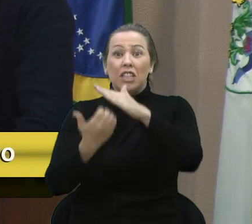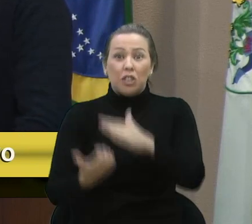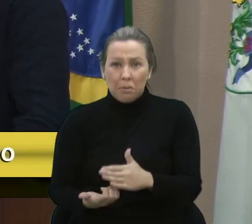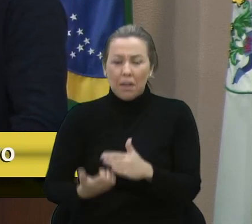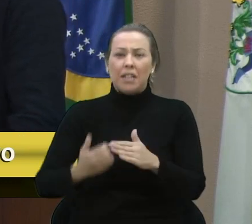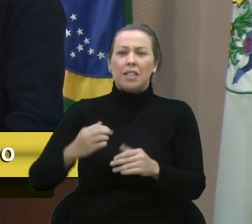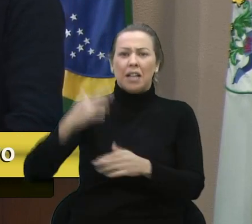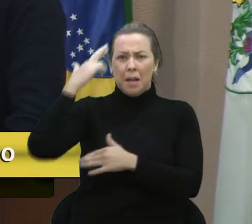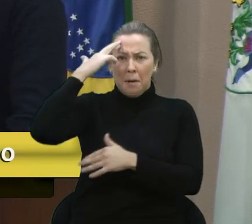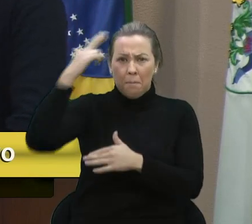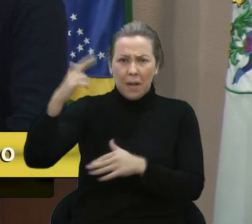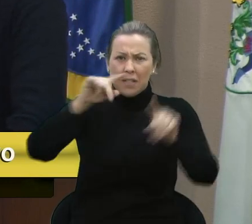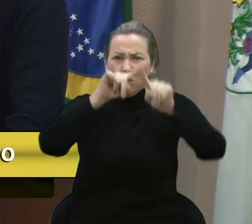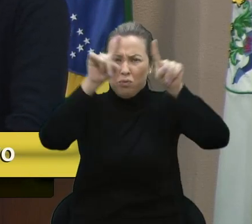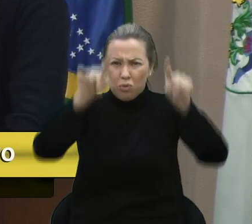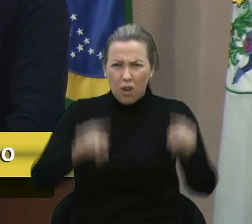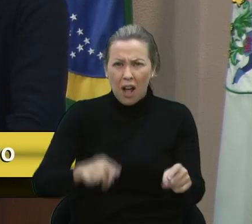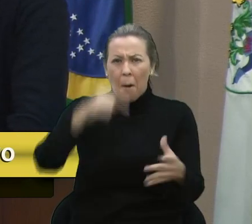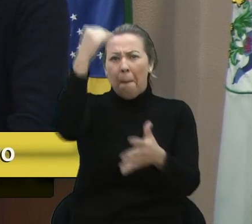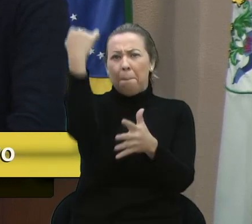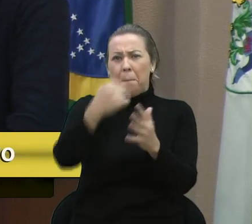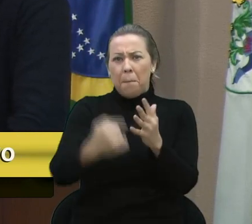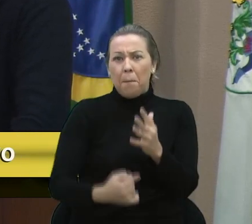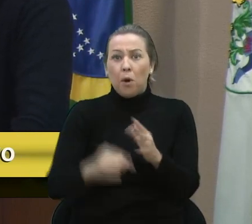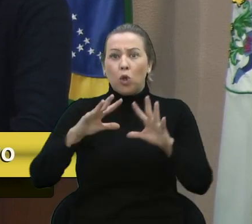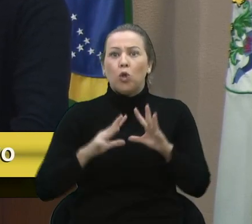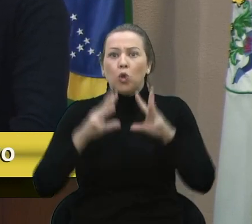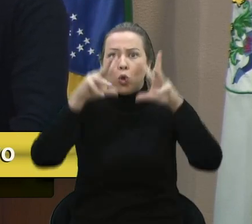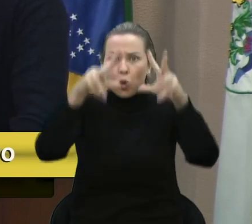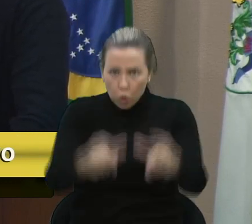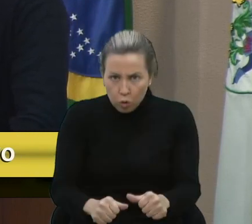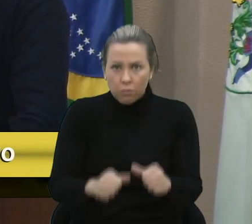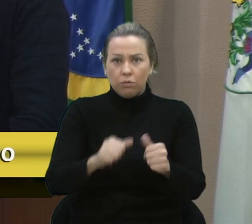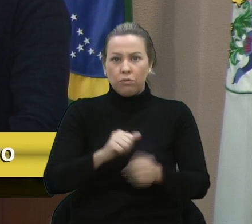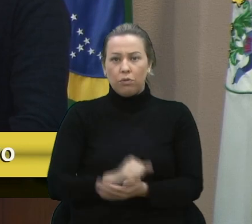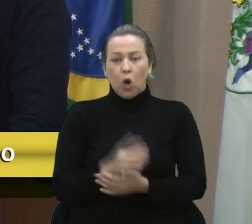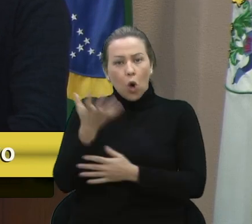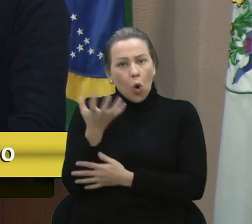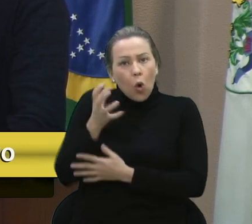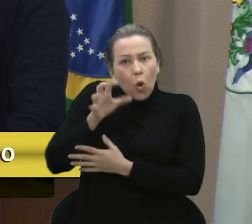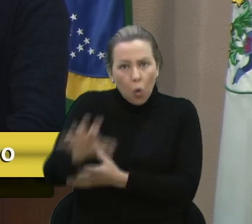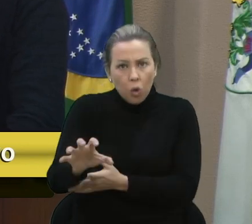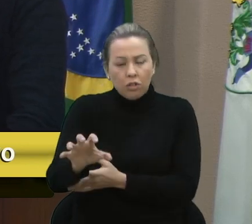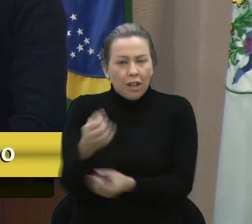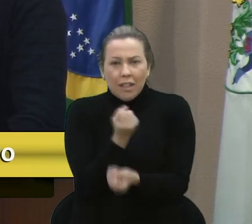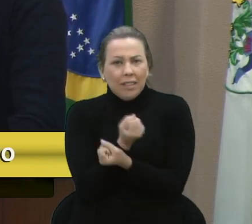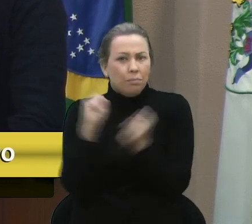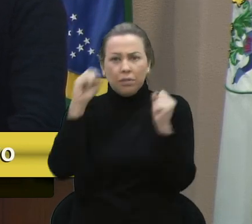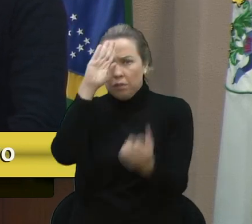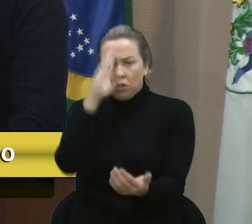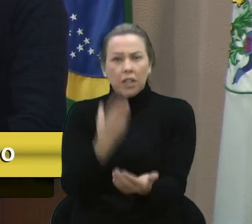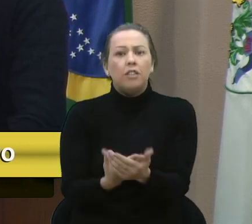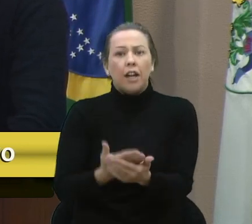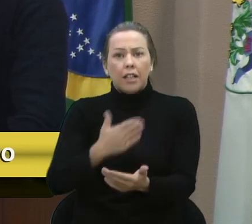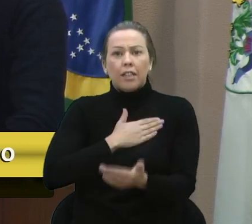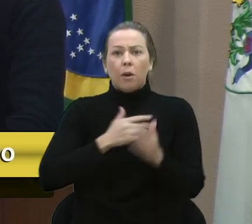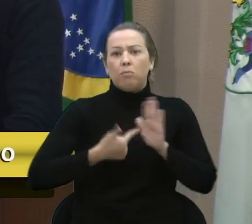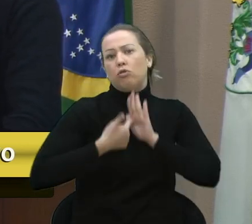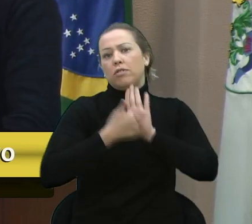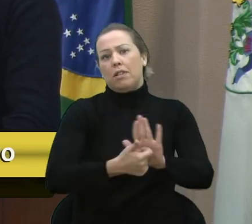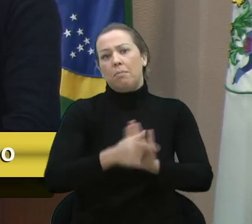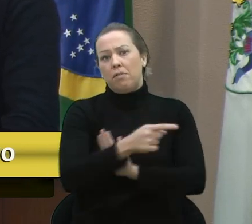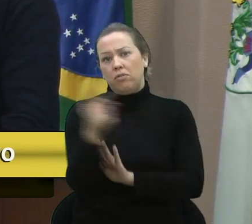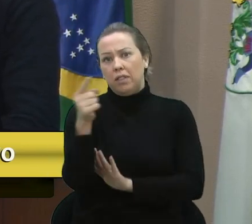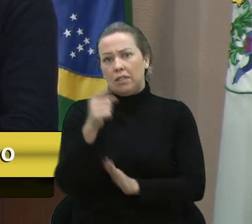empresários, funcionários, se mobilizando contra esse absurdo que eu mostrei aqui na